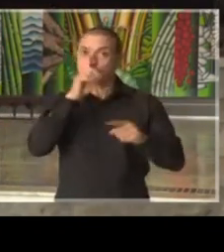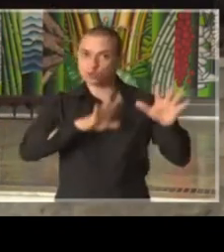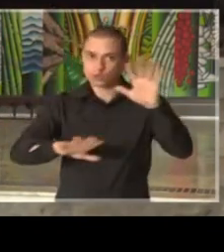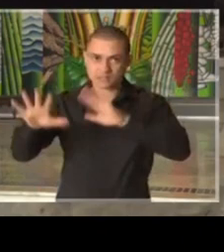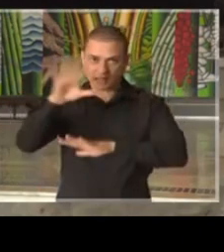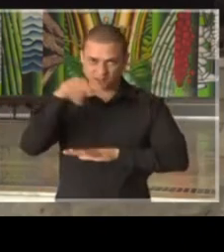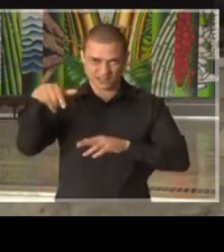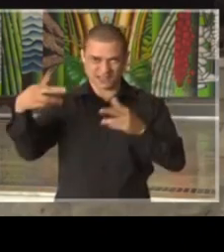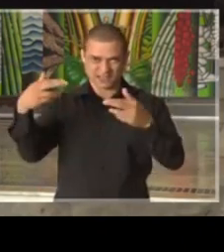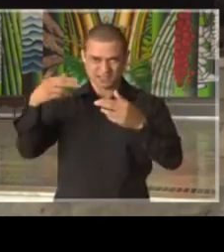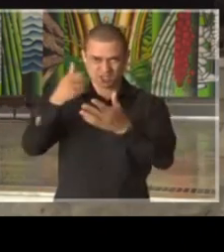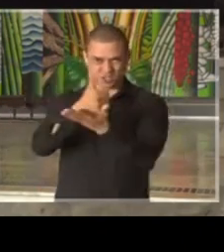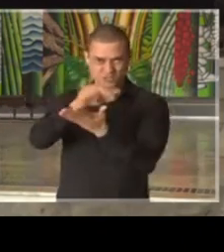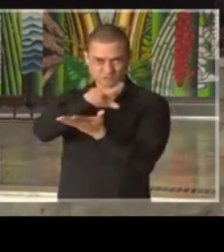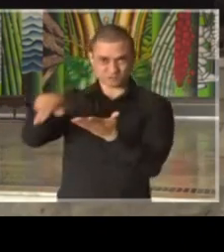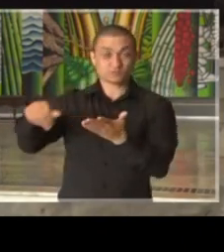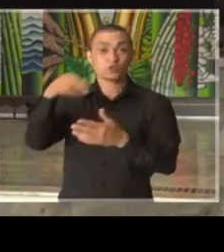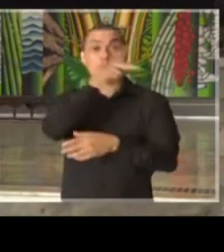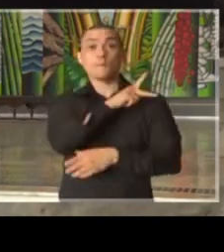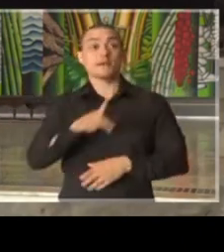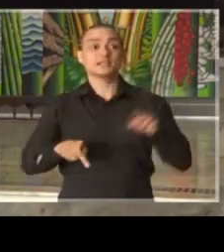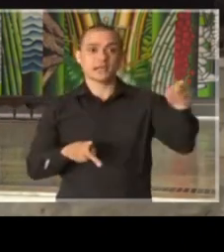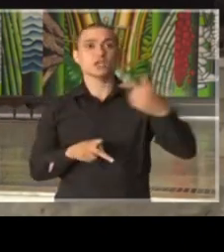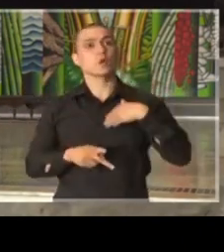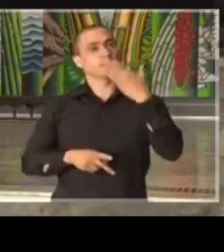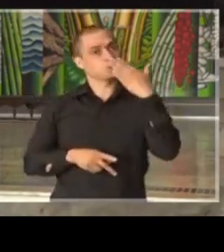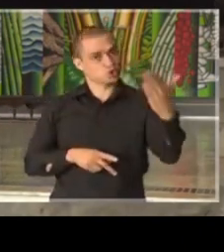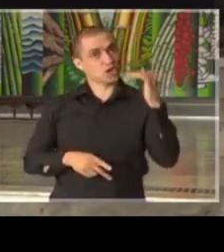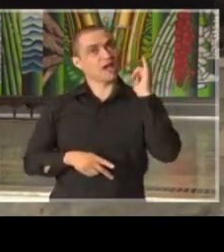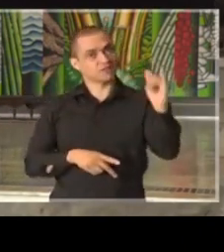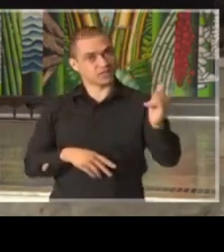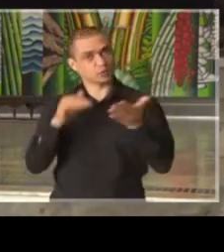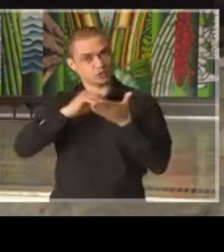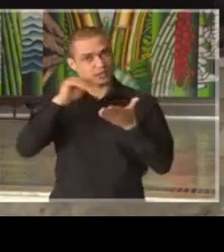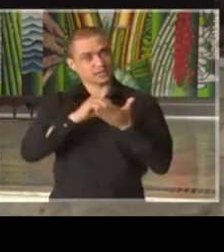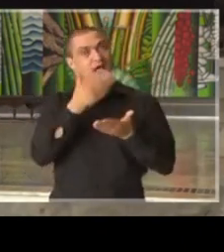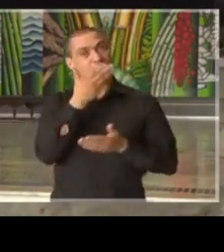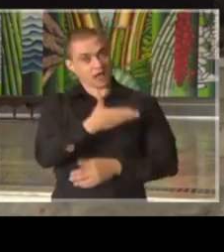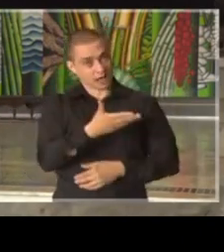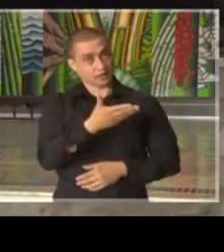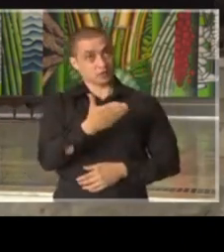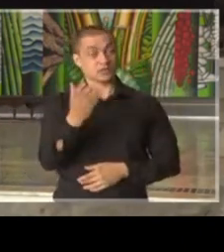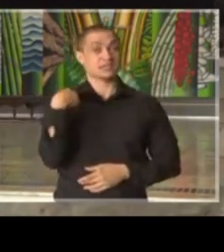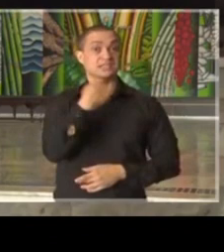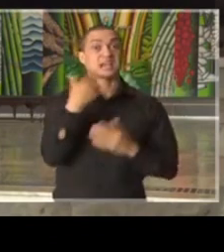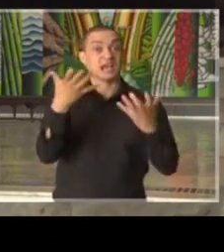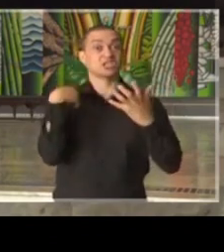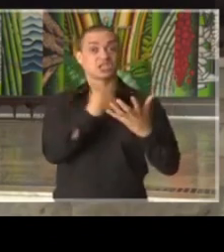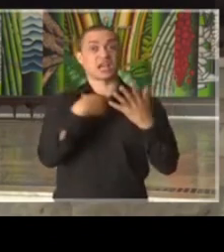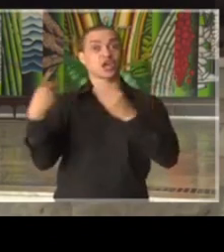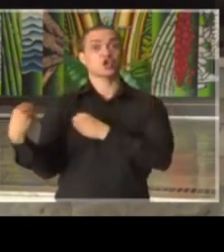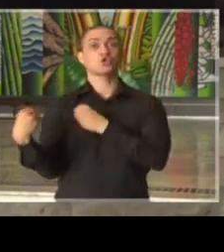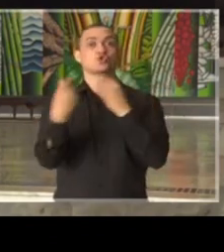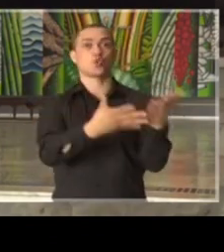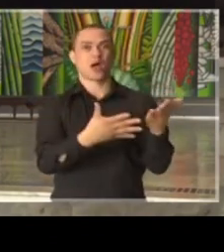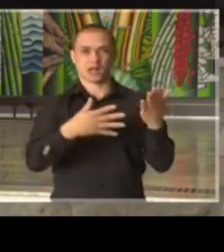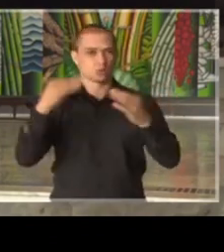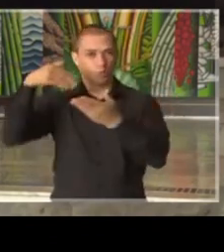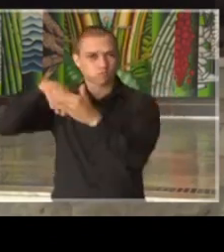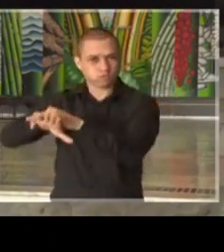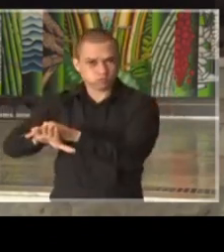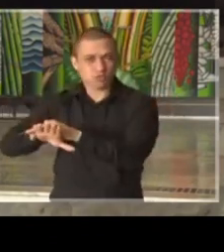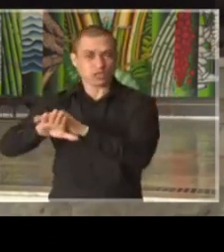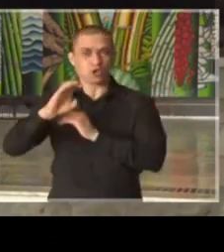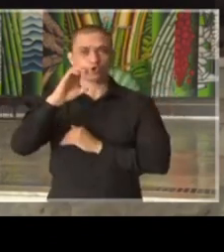esta rede, pelo seu presidente, encaminhei a reivindicação para o secretário. Esta rede pretende doar todo o seu estoque de